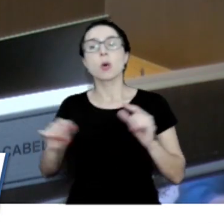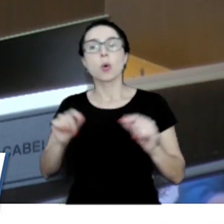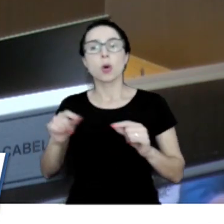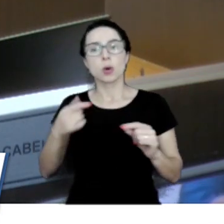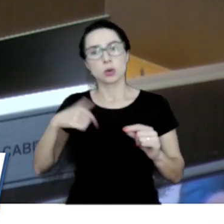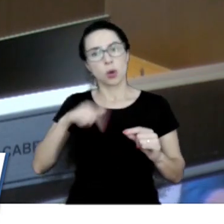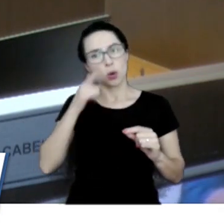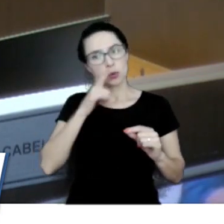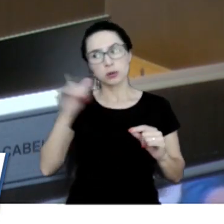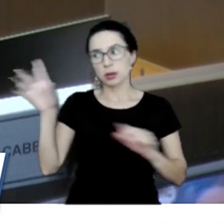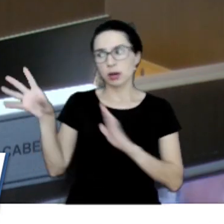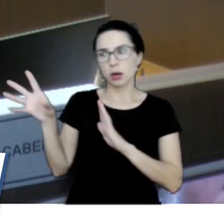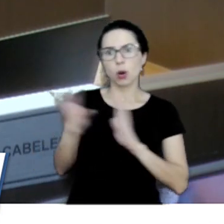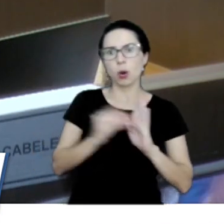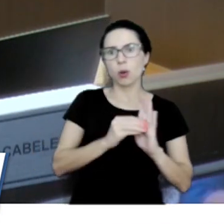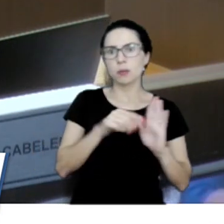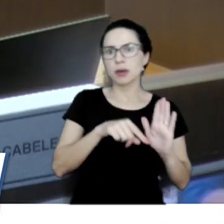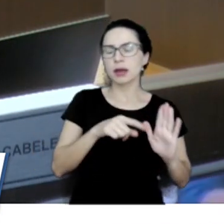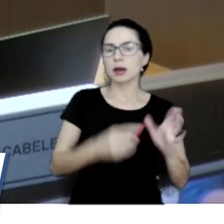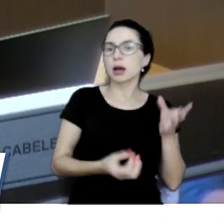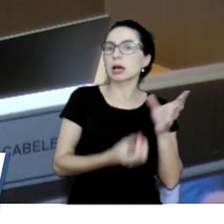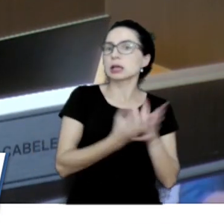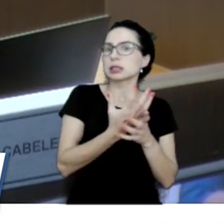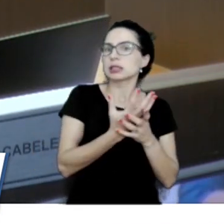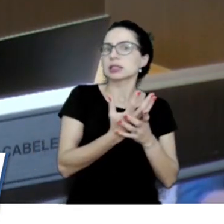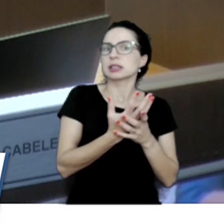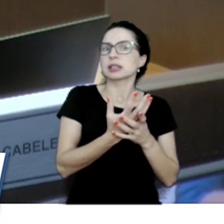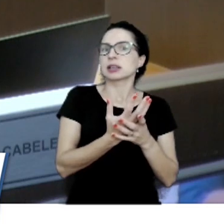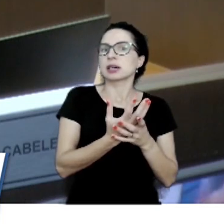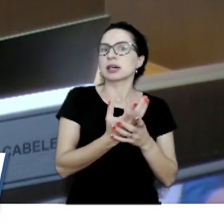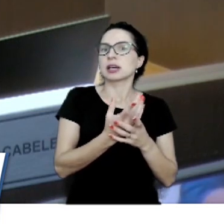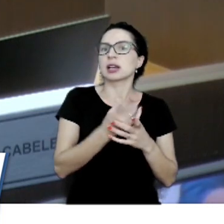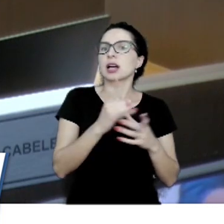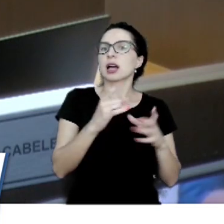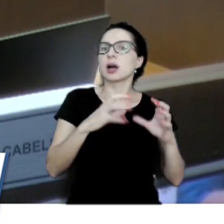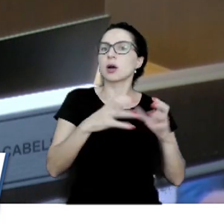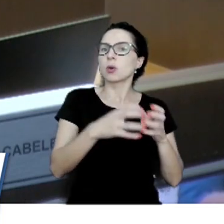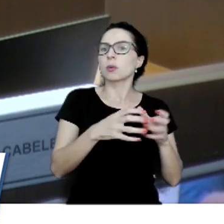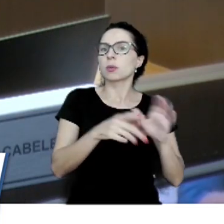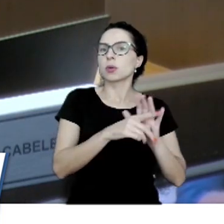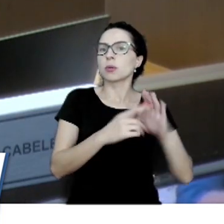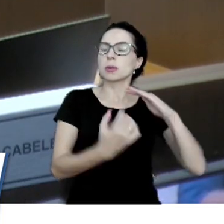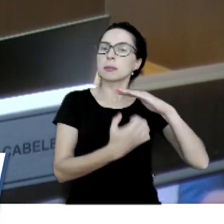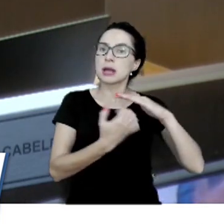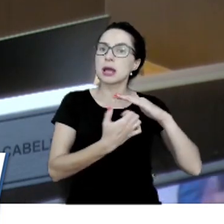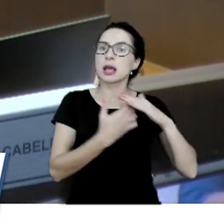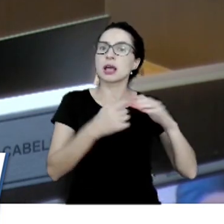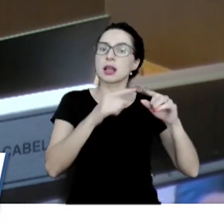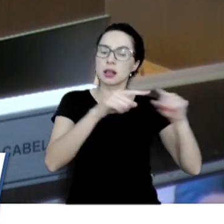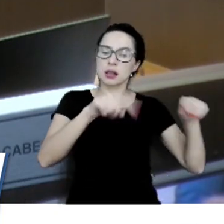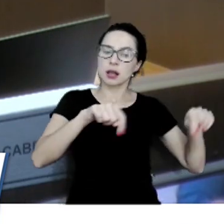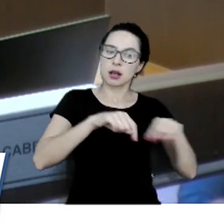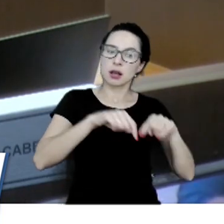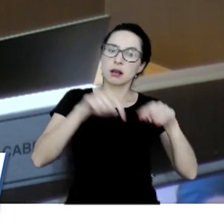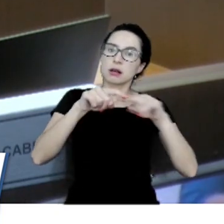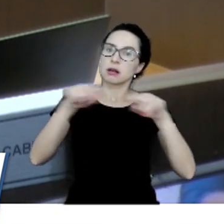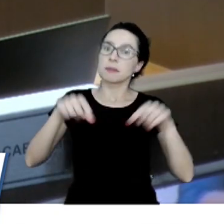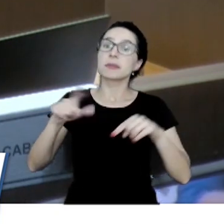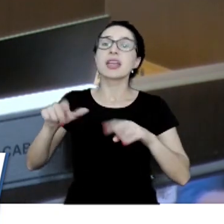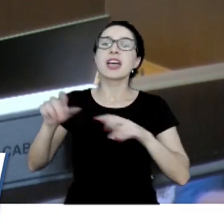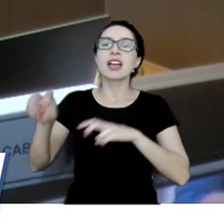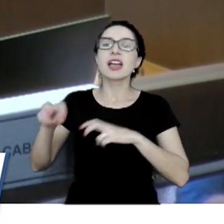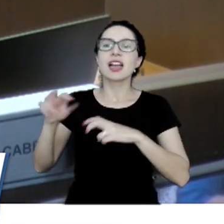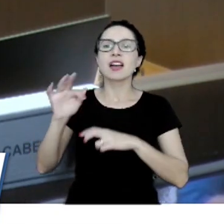dar aqui, criar. Nós podemos criar o Distrito Industrial, para loteamento, igual tem a fazenda lá, do